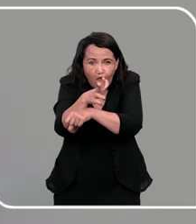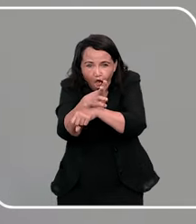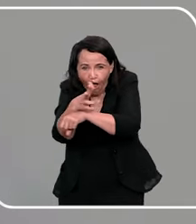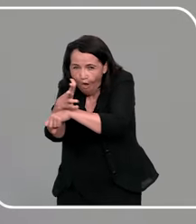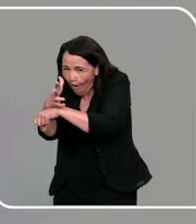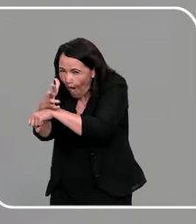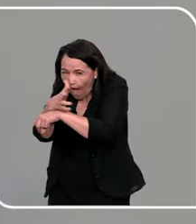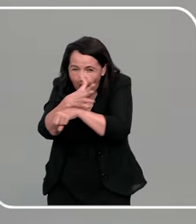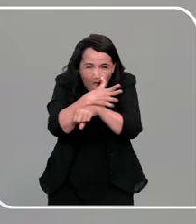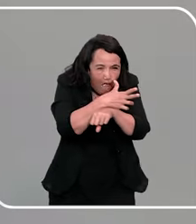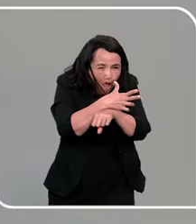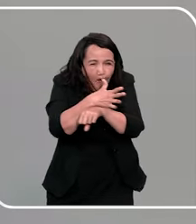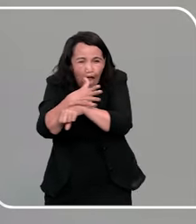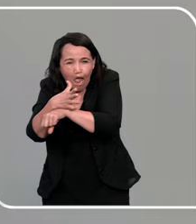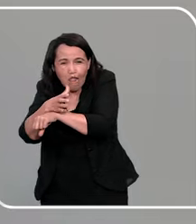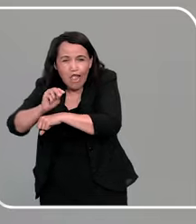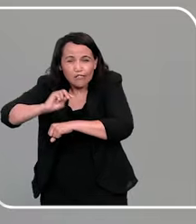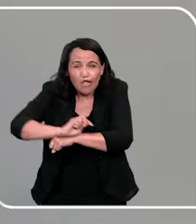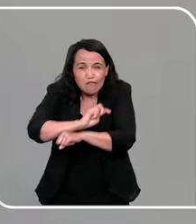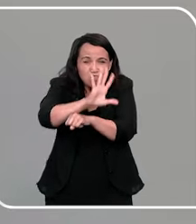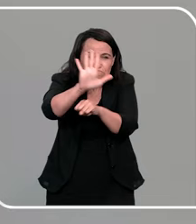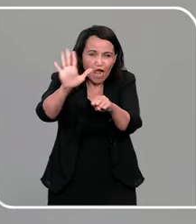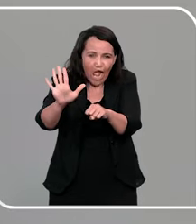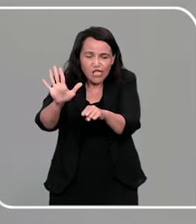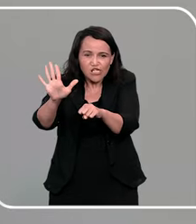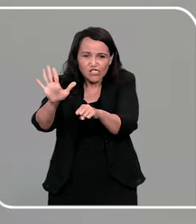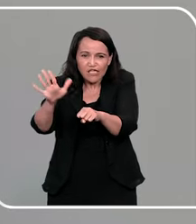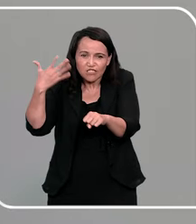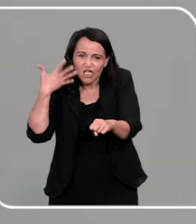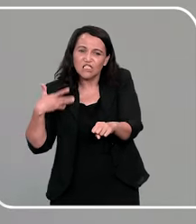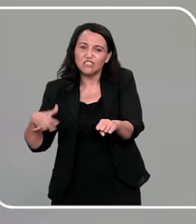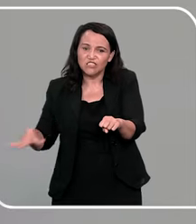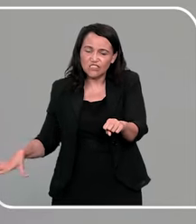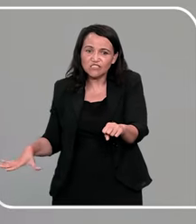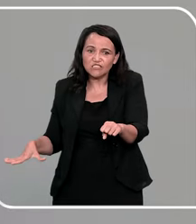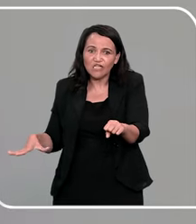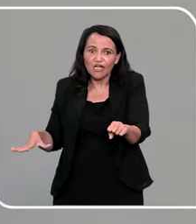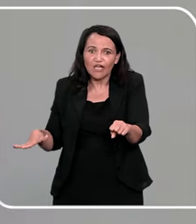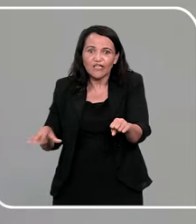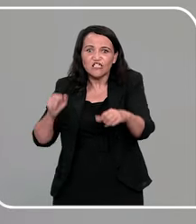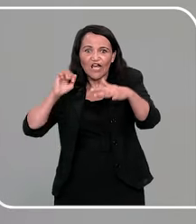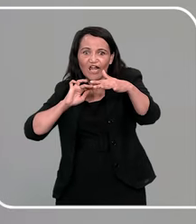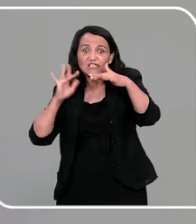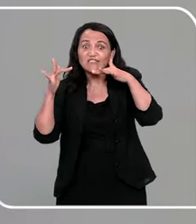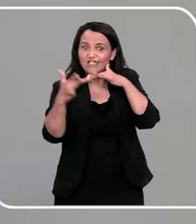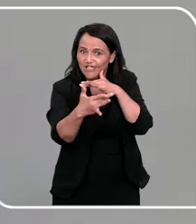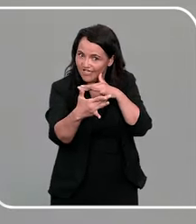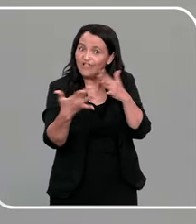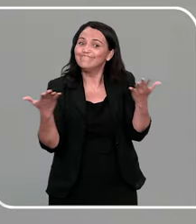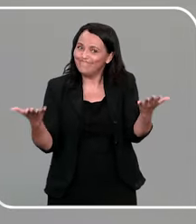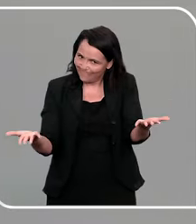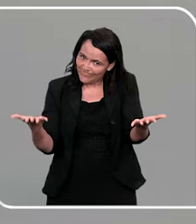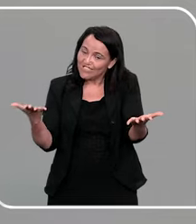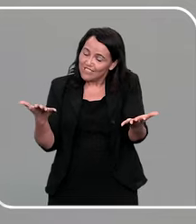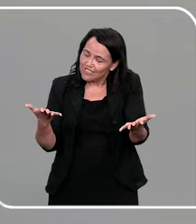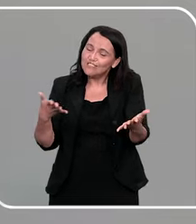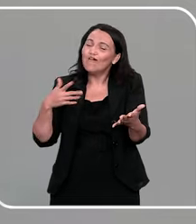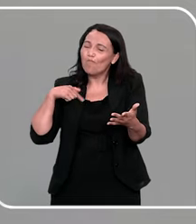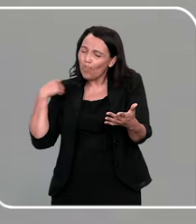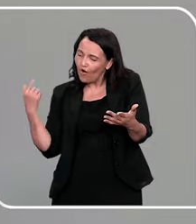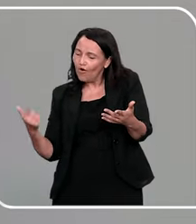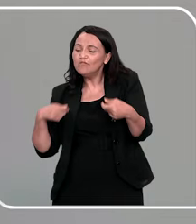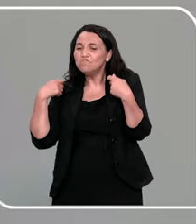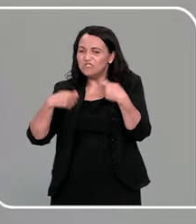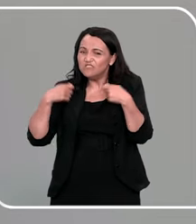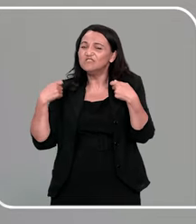essa imagem dessa bebezinha tomando banho, cair nessas redes, né? Enfim, então, a gente tem que tomar muito